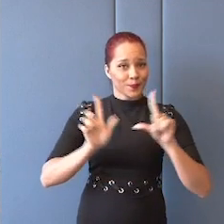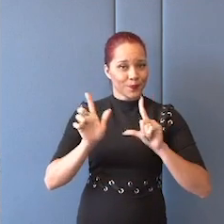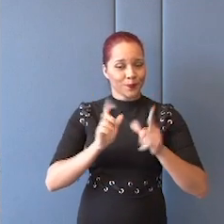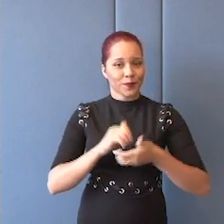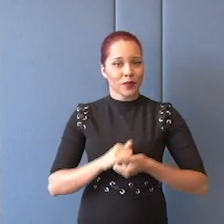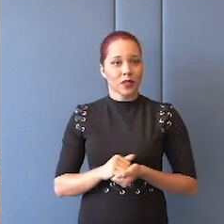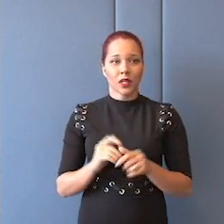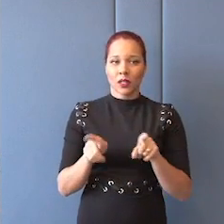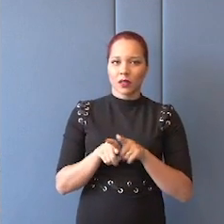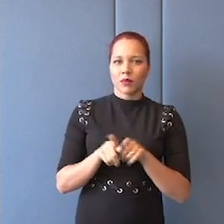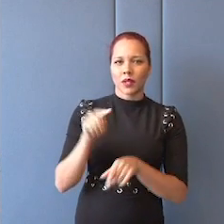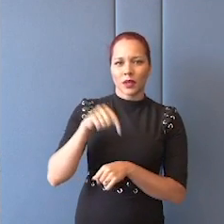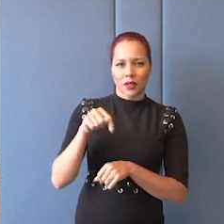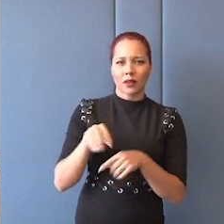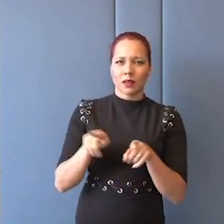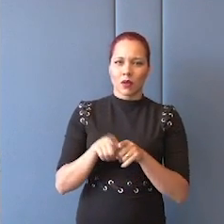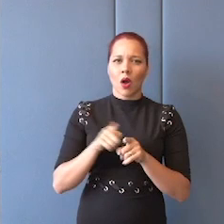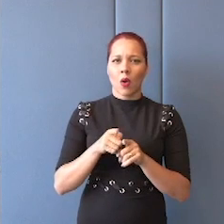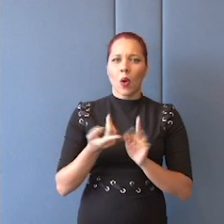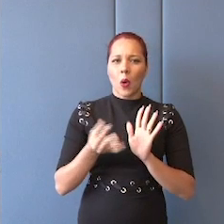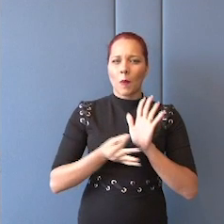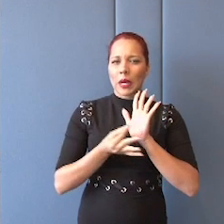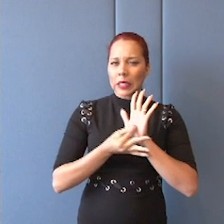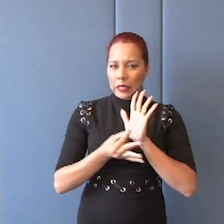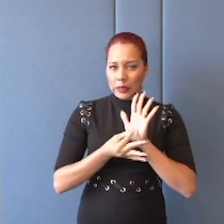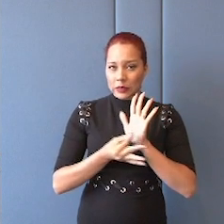E aqui também sem nenhuma crítica ou tomar partido, mas,